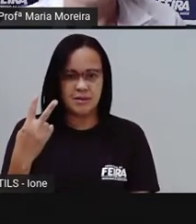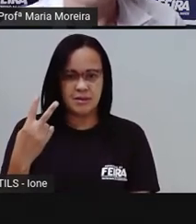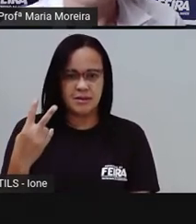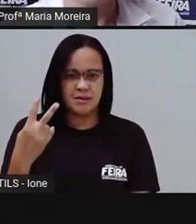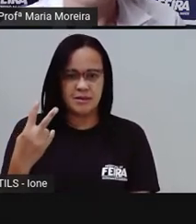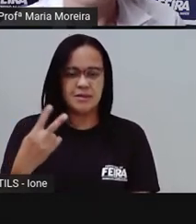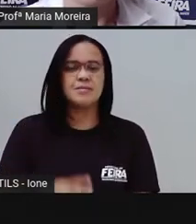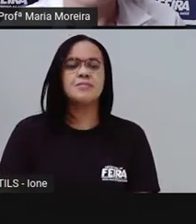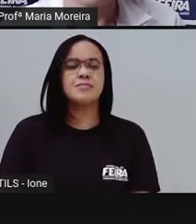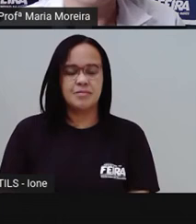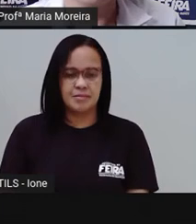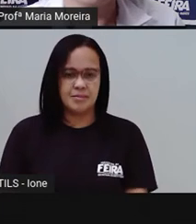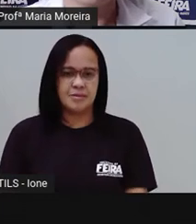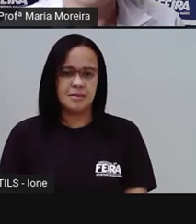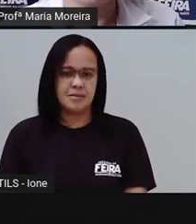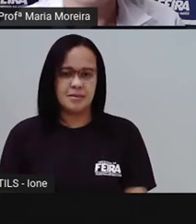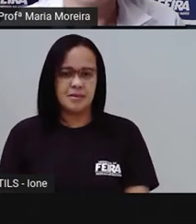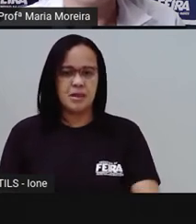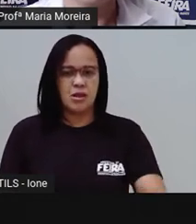Ó, doze. Tá vendo?